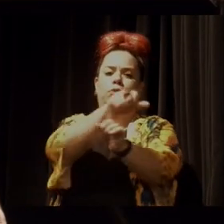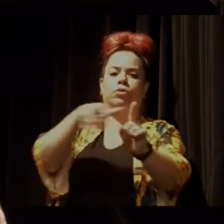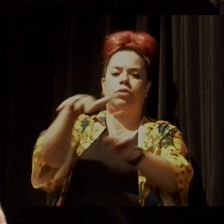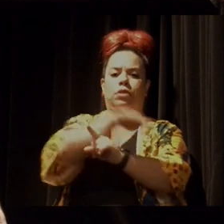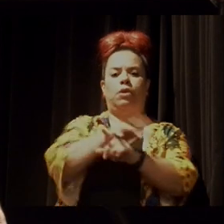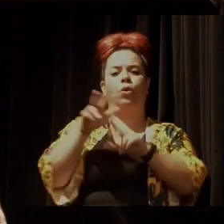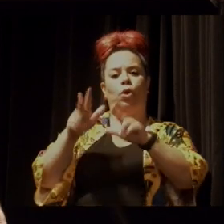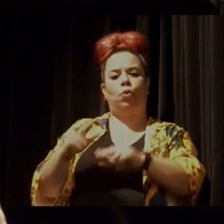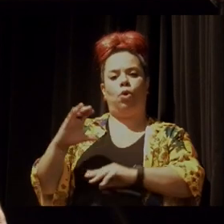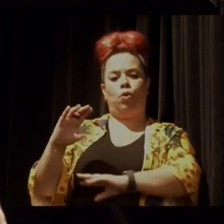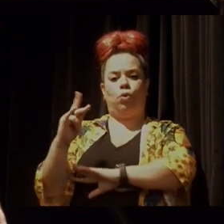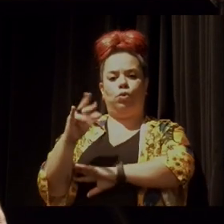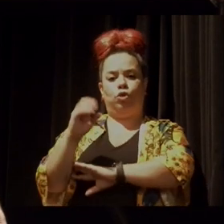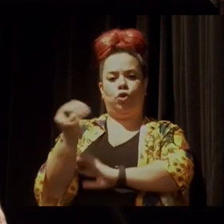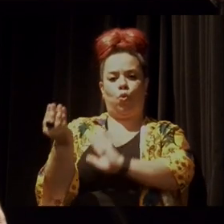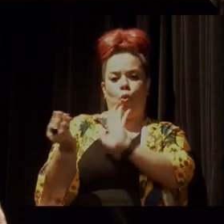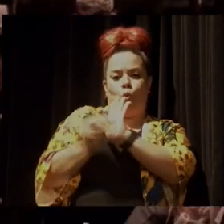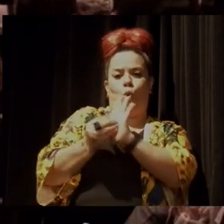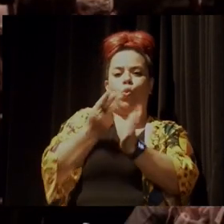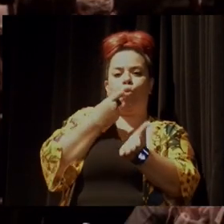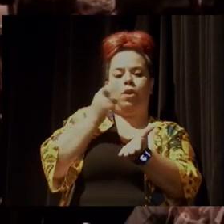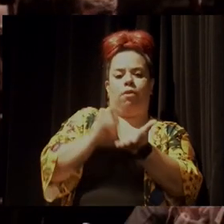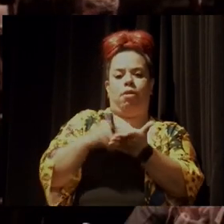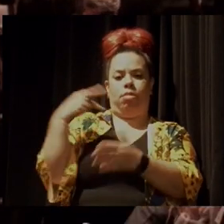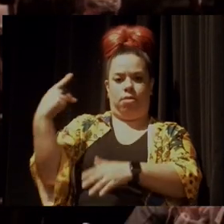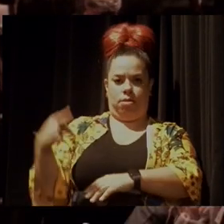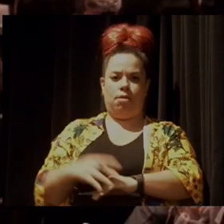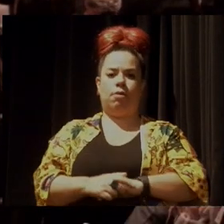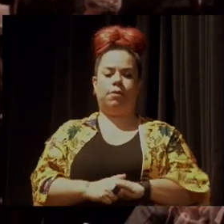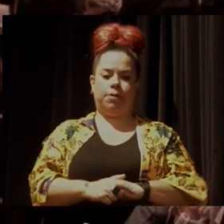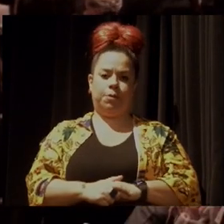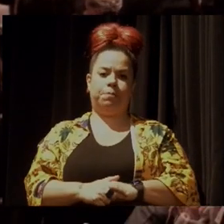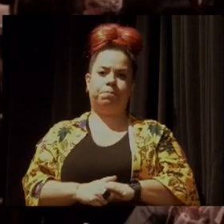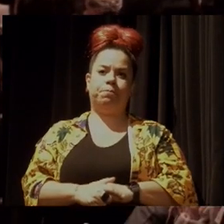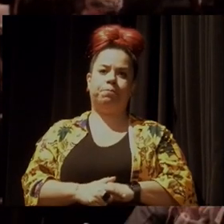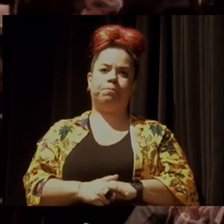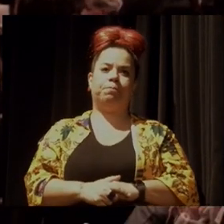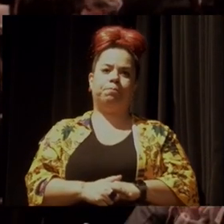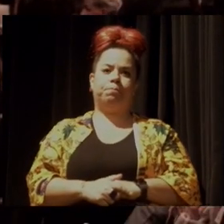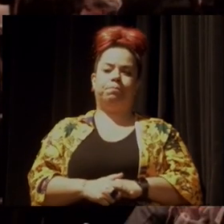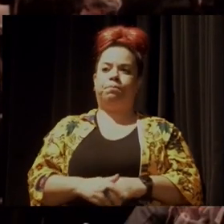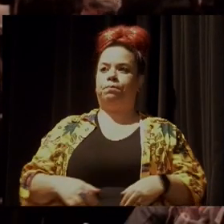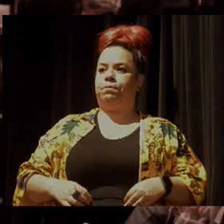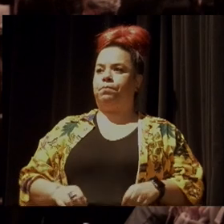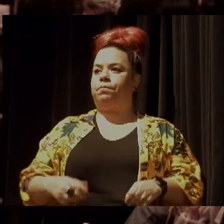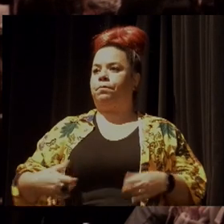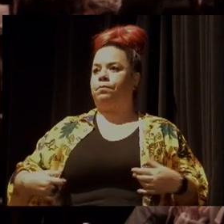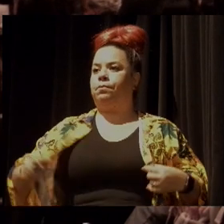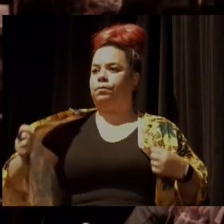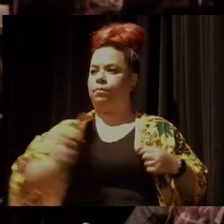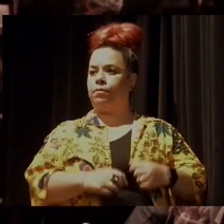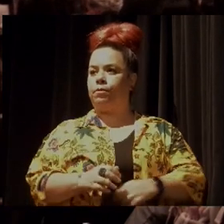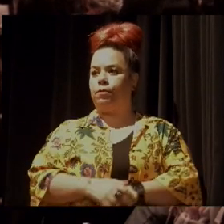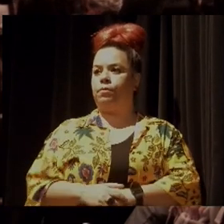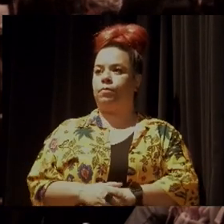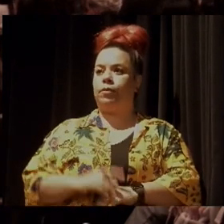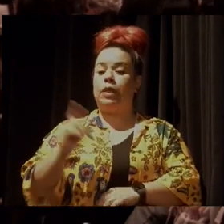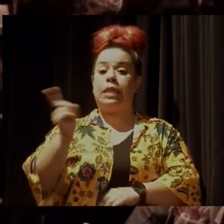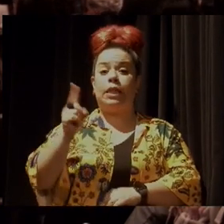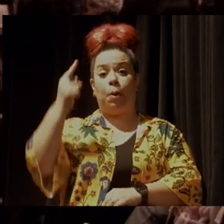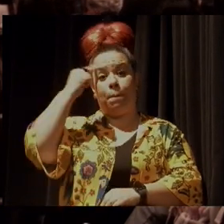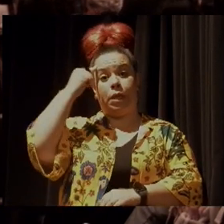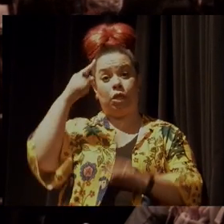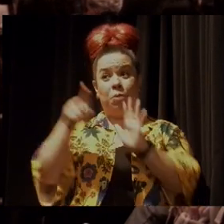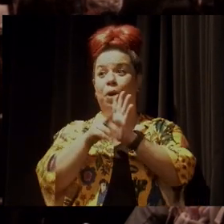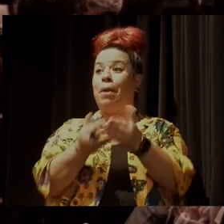Chico deixa na sua carta. Não trazendo a responsabilidade de tudo para os